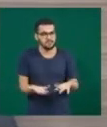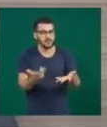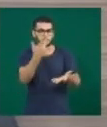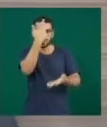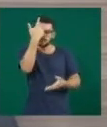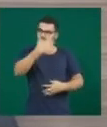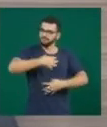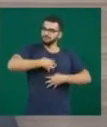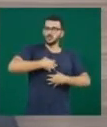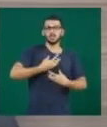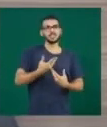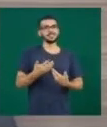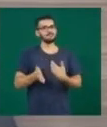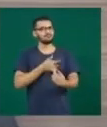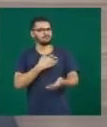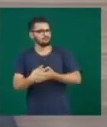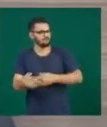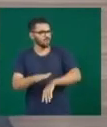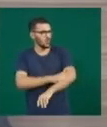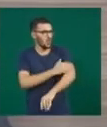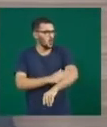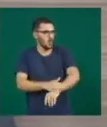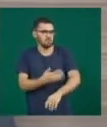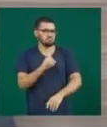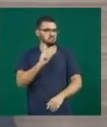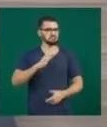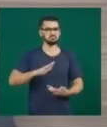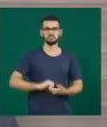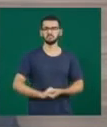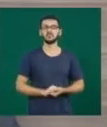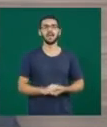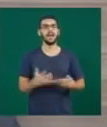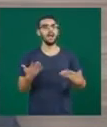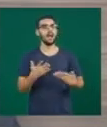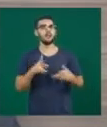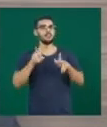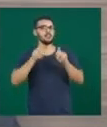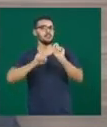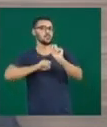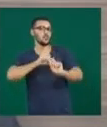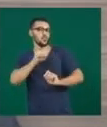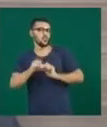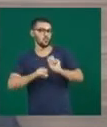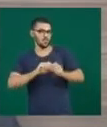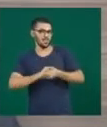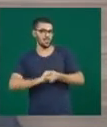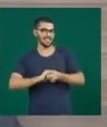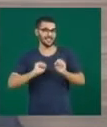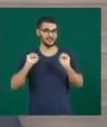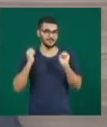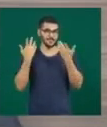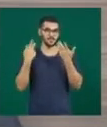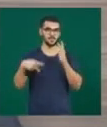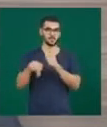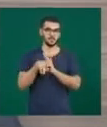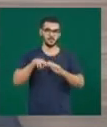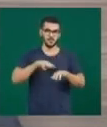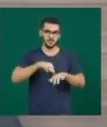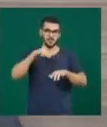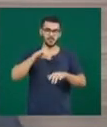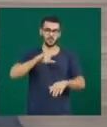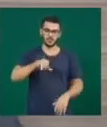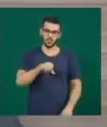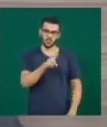independentemente da cor da pele. Nós vamos falar das comemorações do centenário do mestre João Pequeno de Paxinha, primeiro capoeirista do